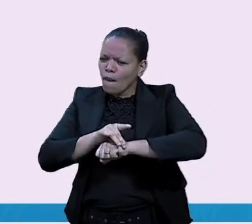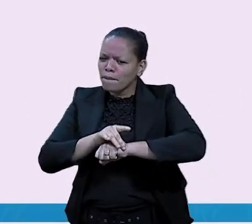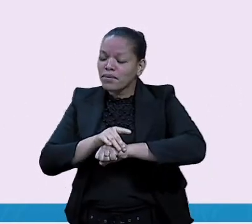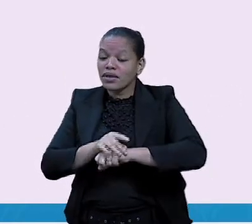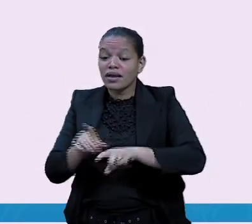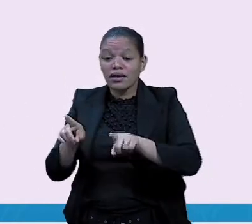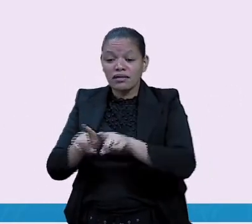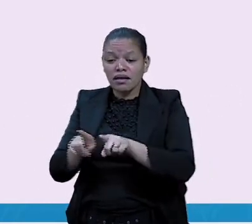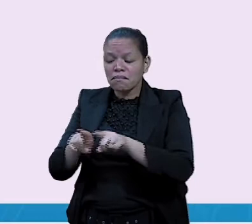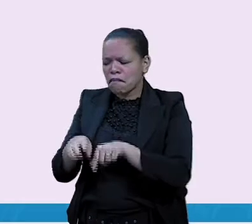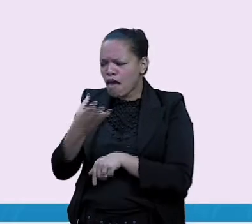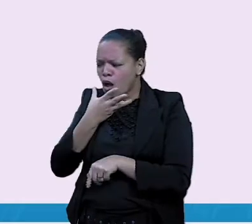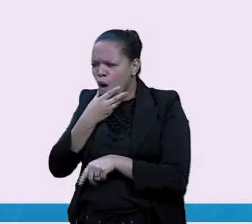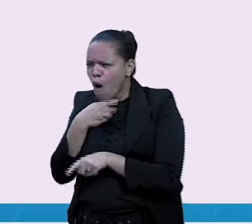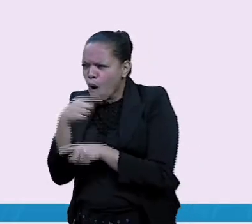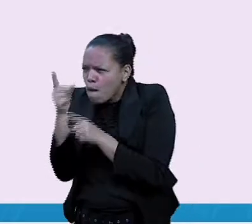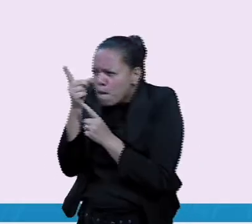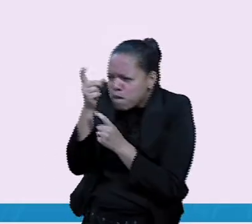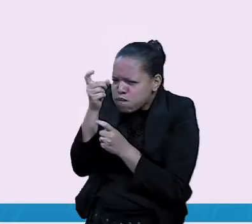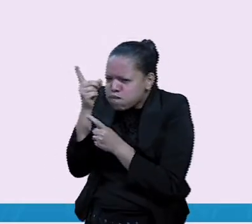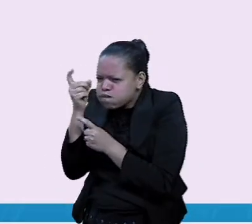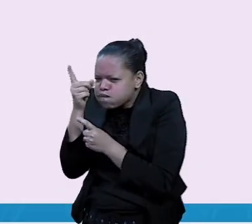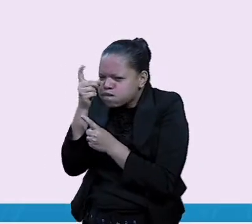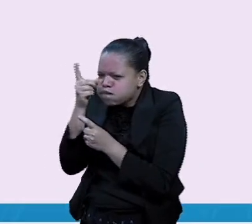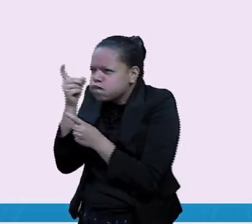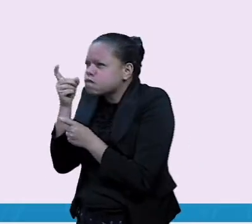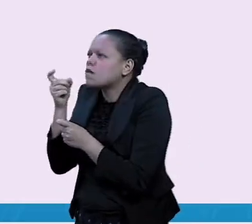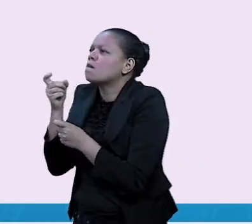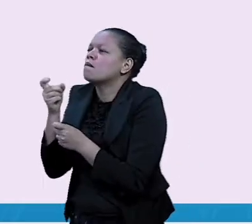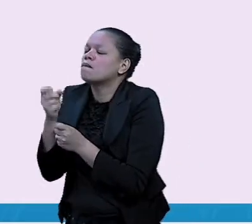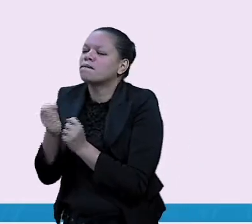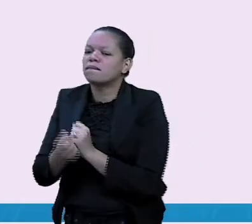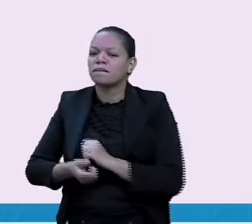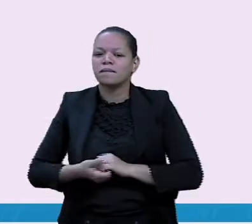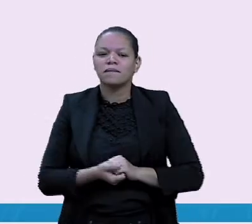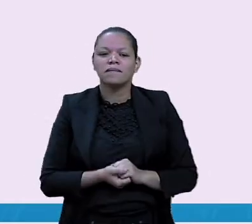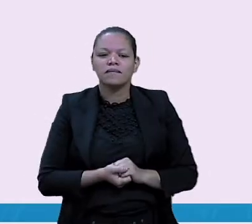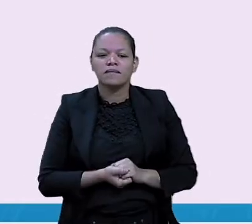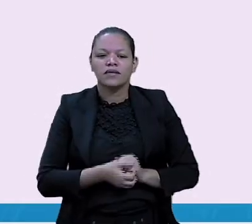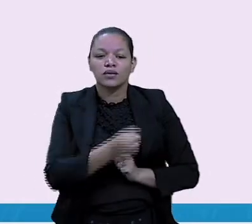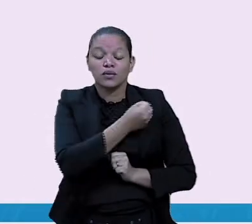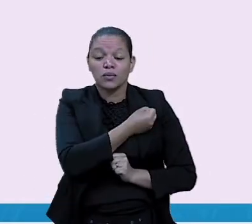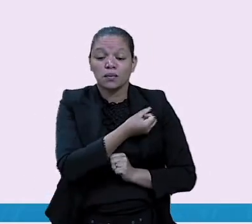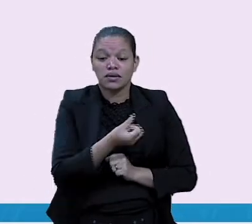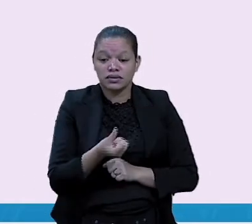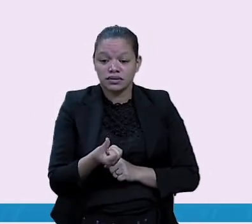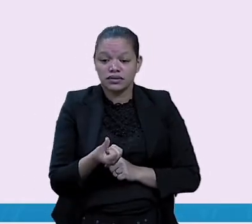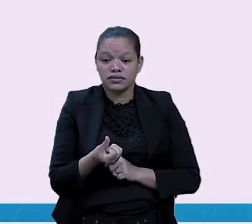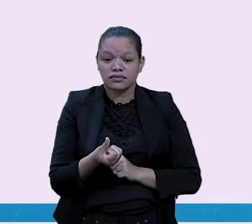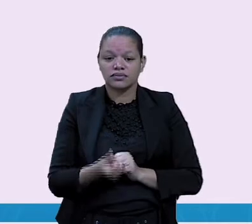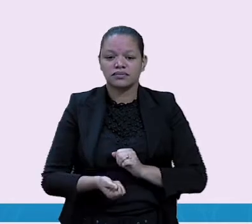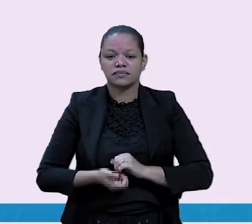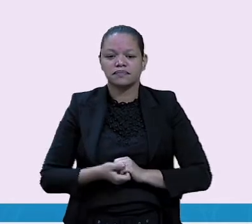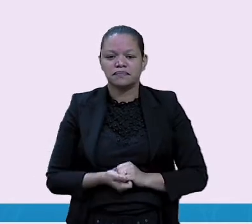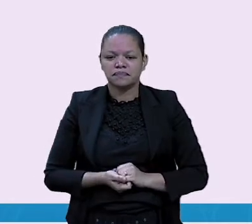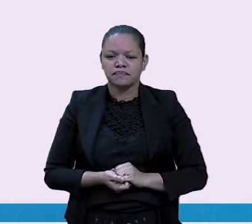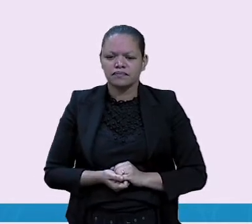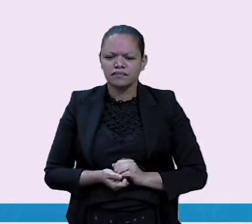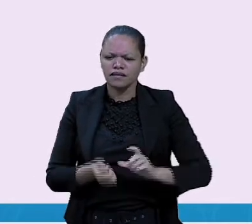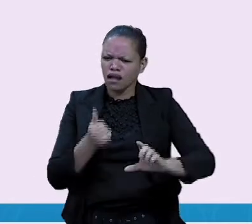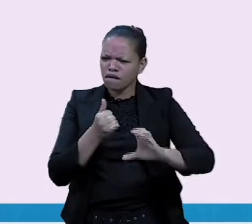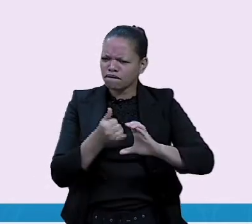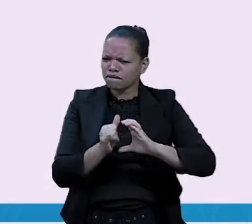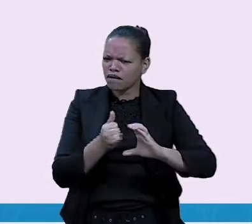também lá, né, que ficou na espreita pra pegar a pomba. Agora, a seis. Para que serve uma